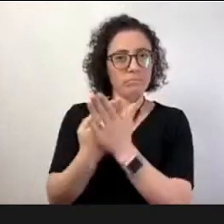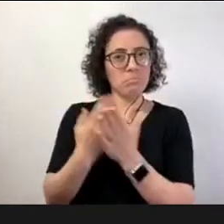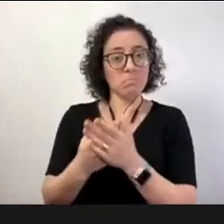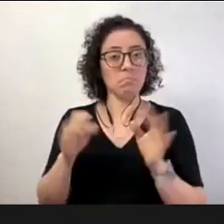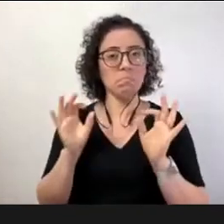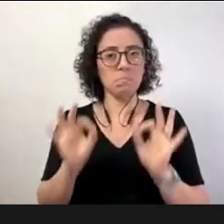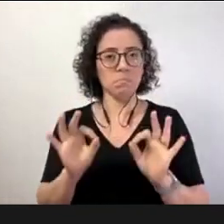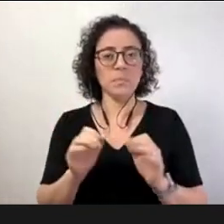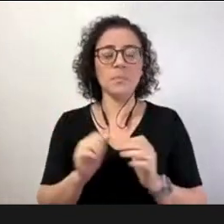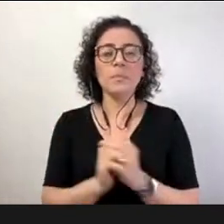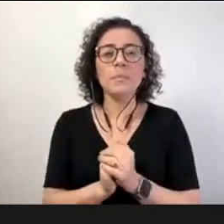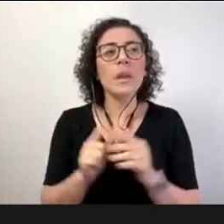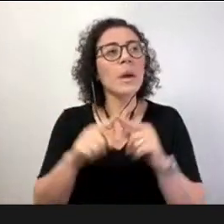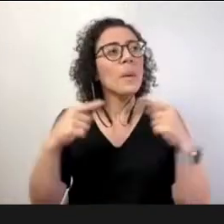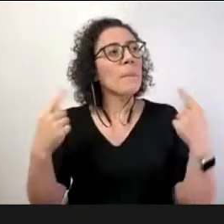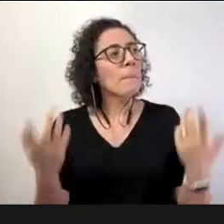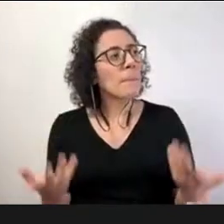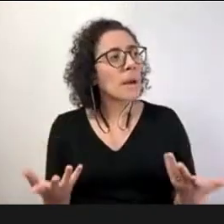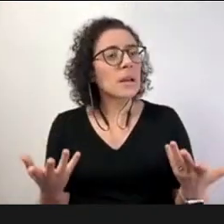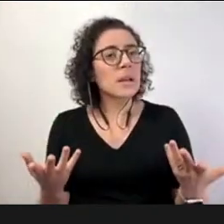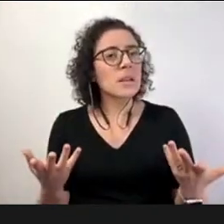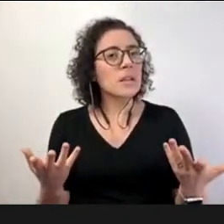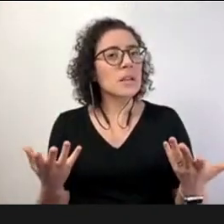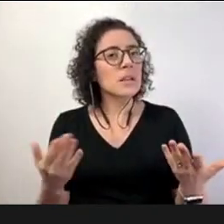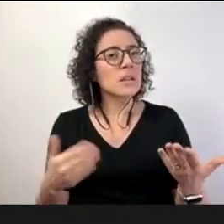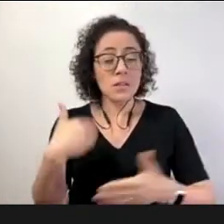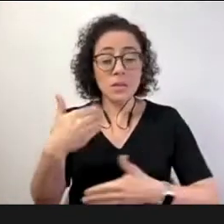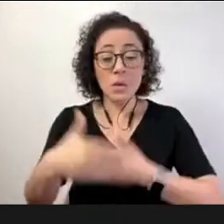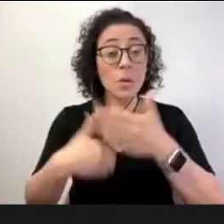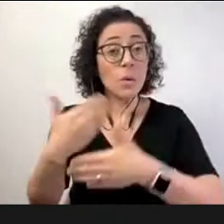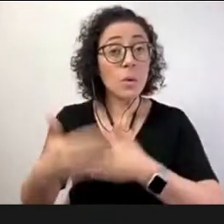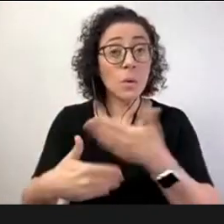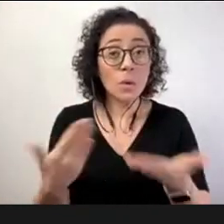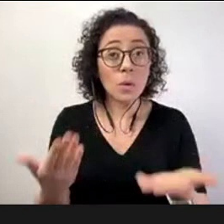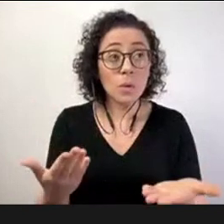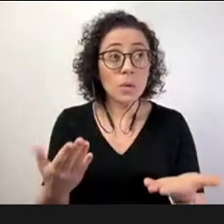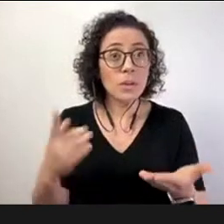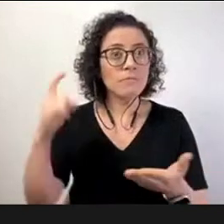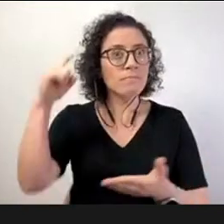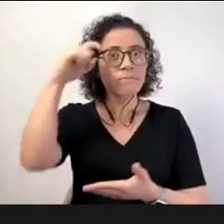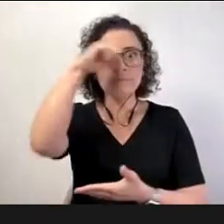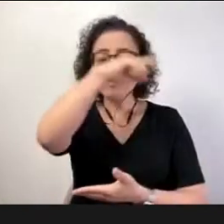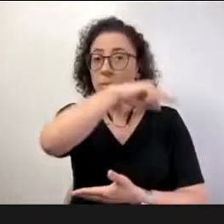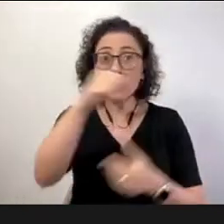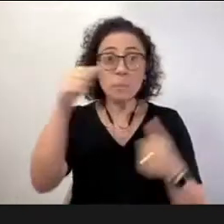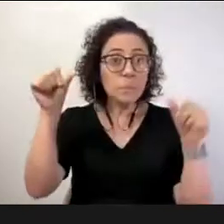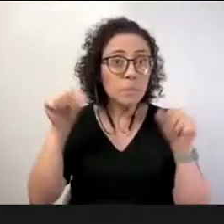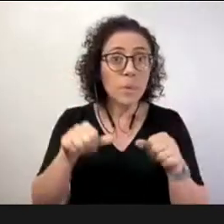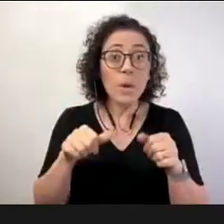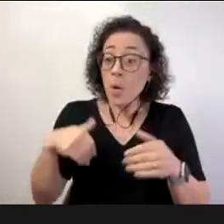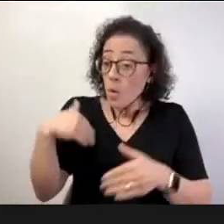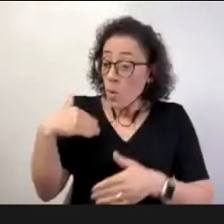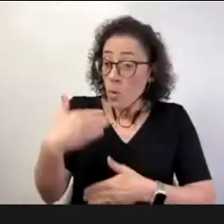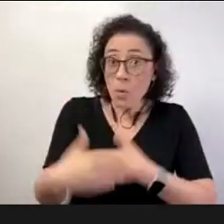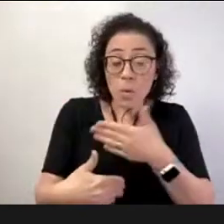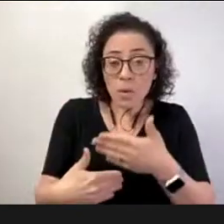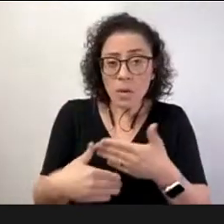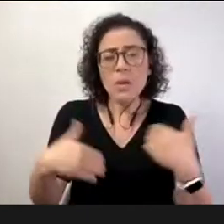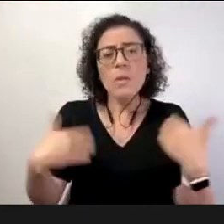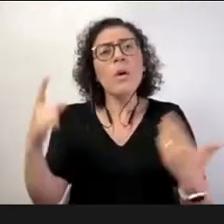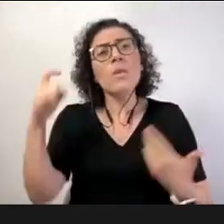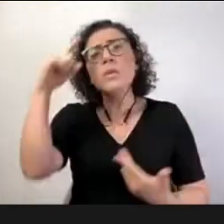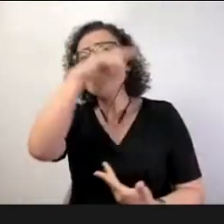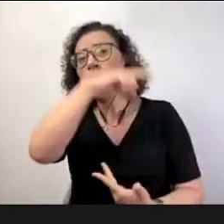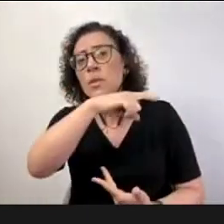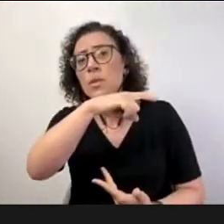desafios como eu penso que a escola nunca teve porque não são desafios relacionados por exemplo com